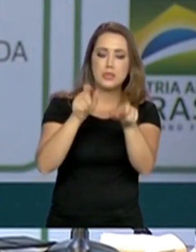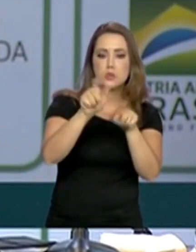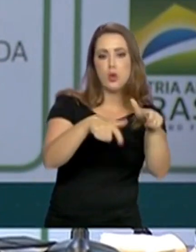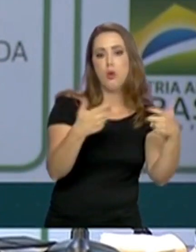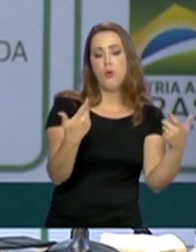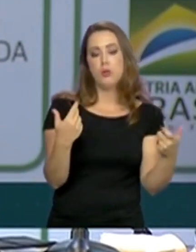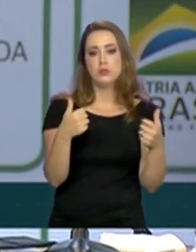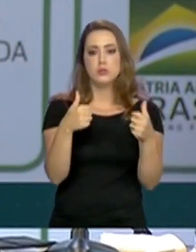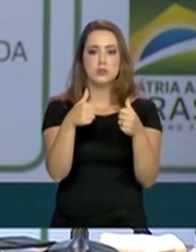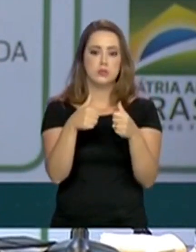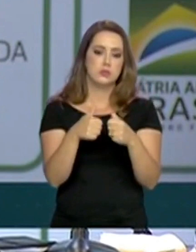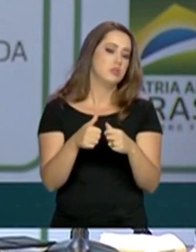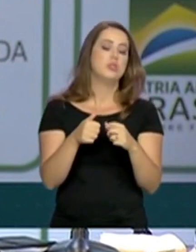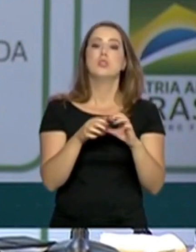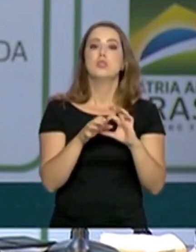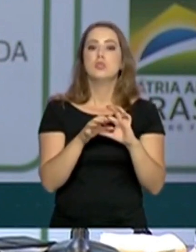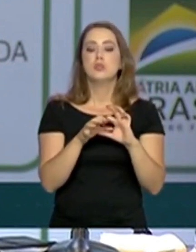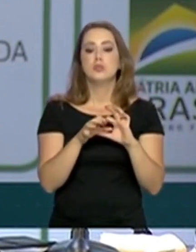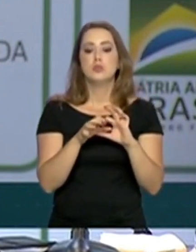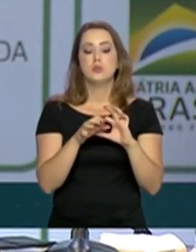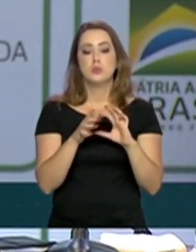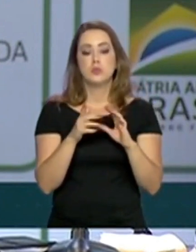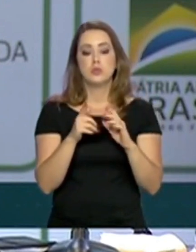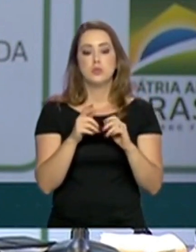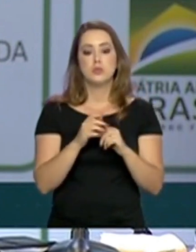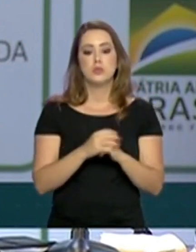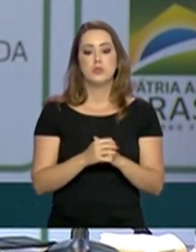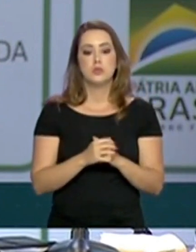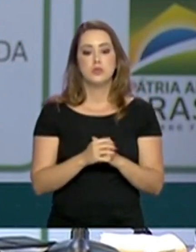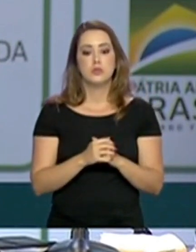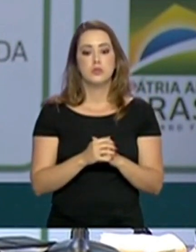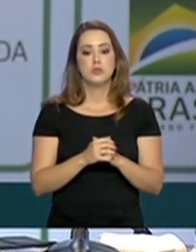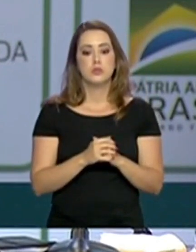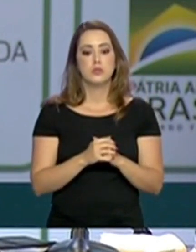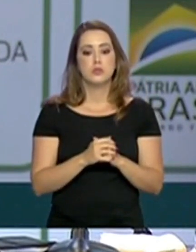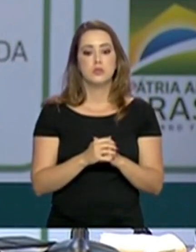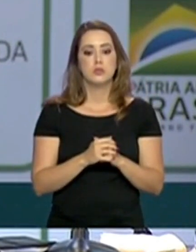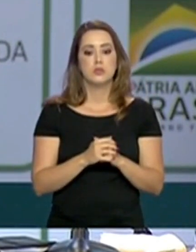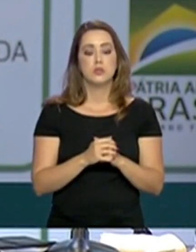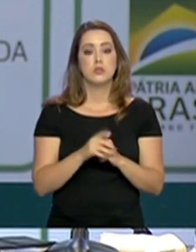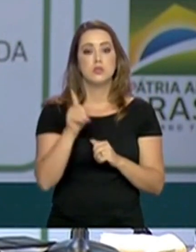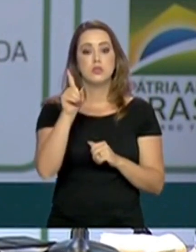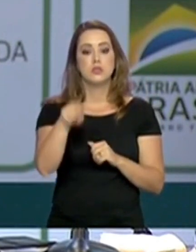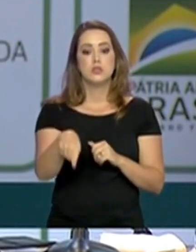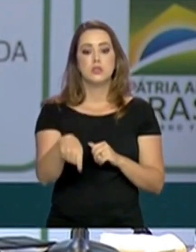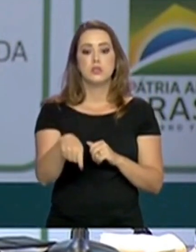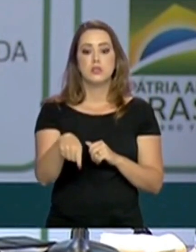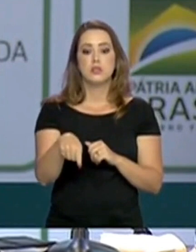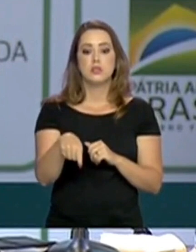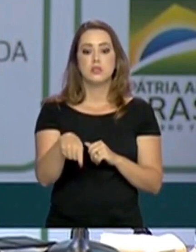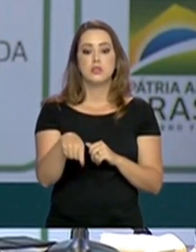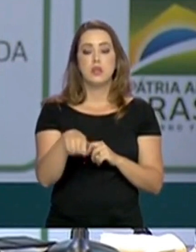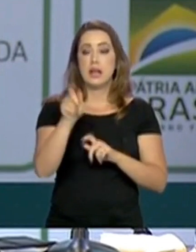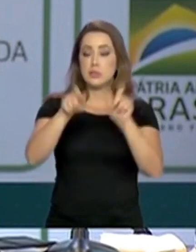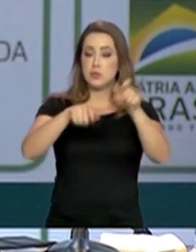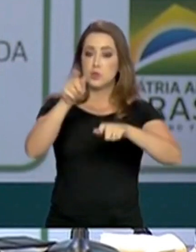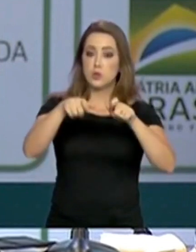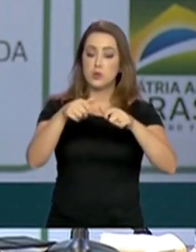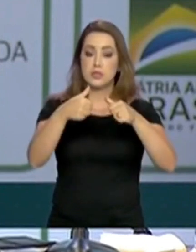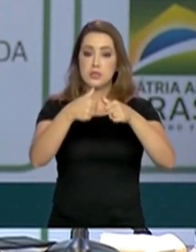em liberdade, como chamam os presidiários, como é a correta, privados de